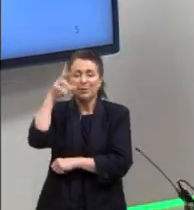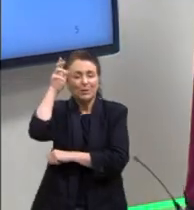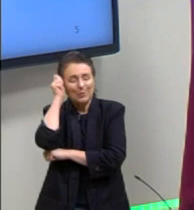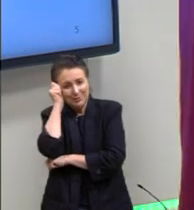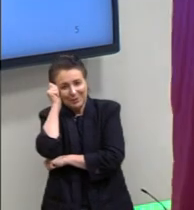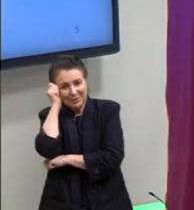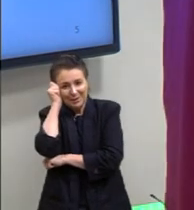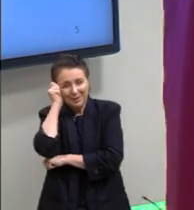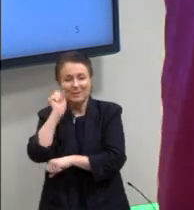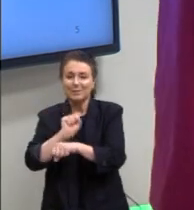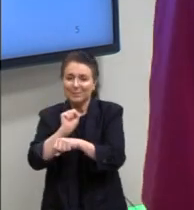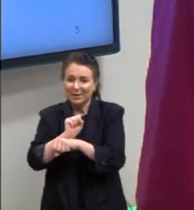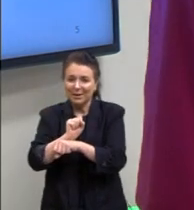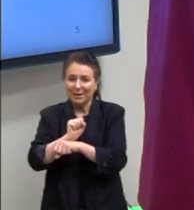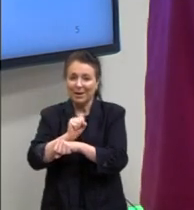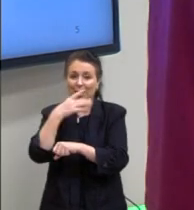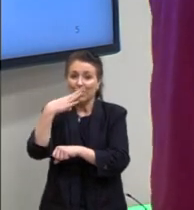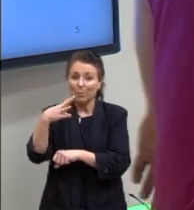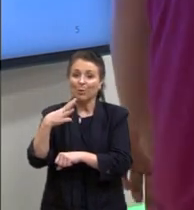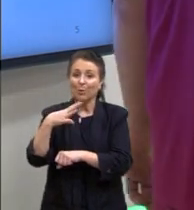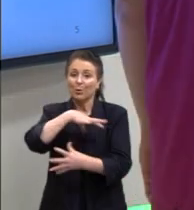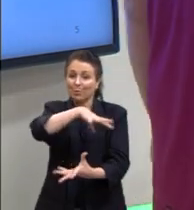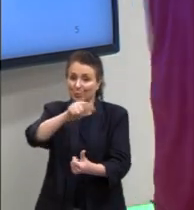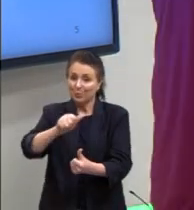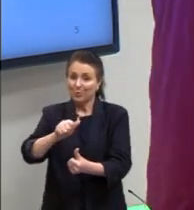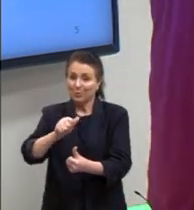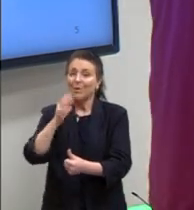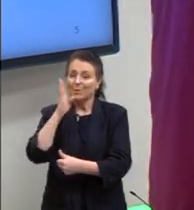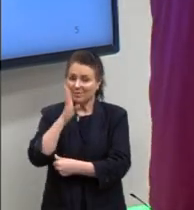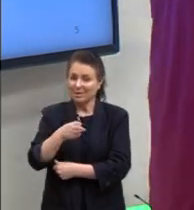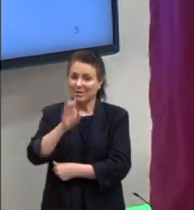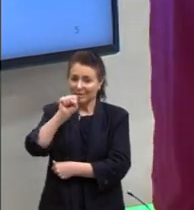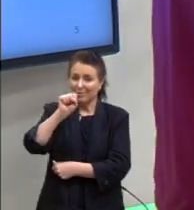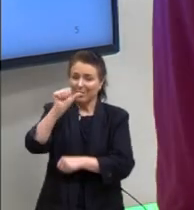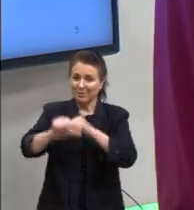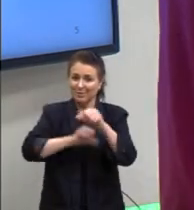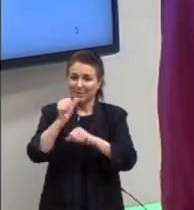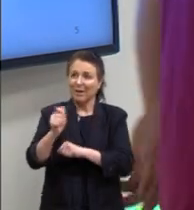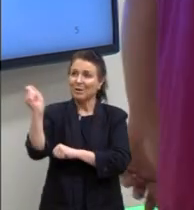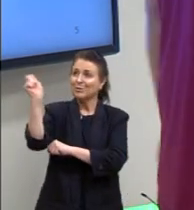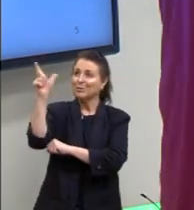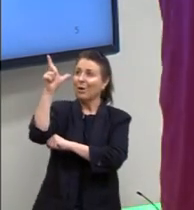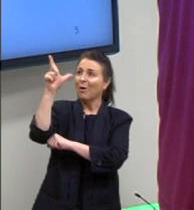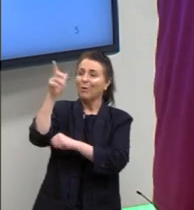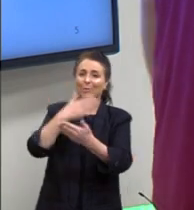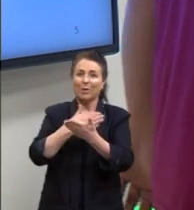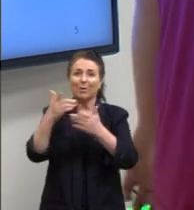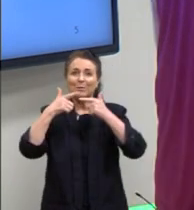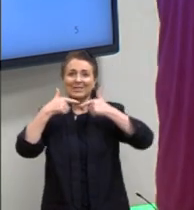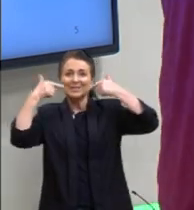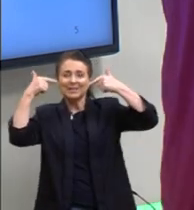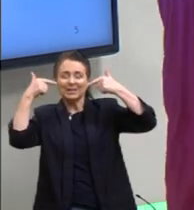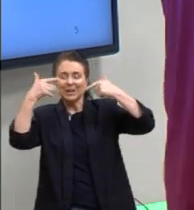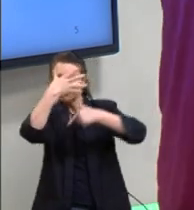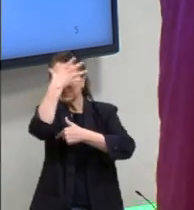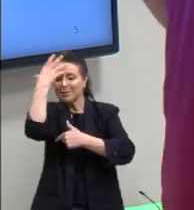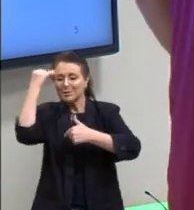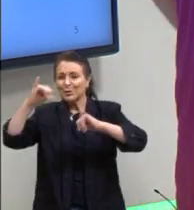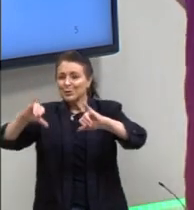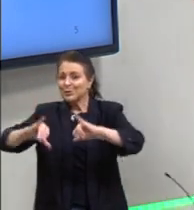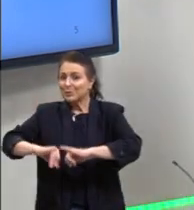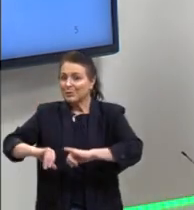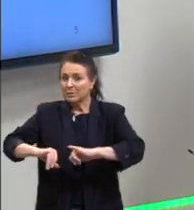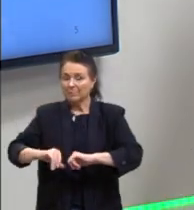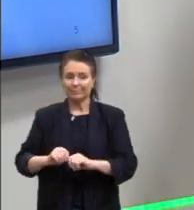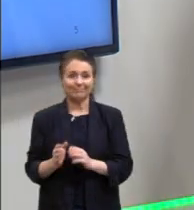mudar. Já é madrugada, vem o sol, quero alegria, que é para esquecer o que eu sofria. Quem sofre